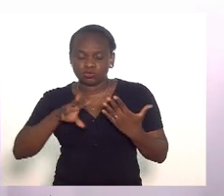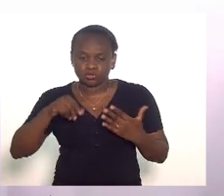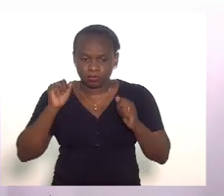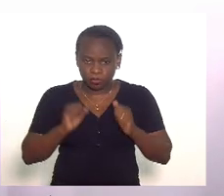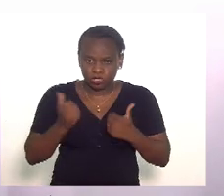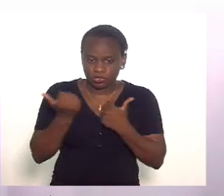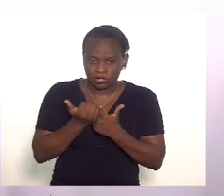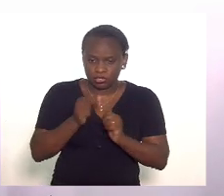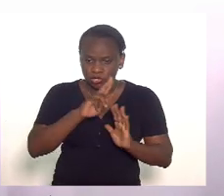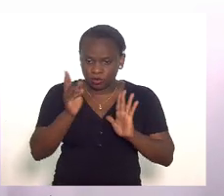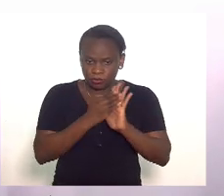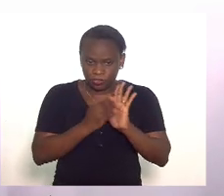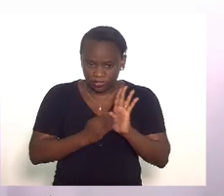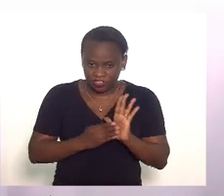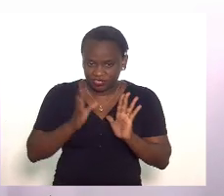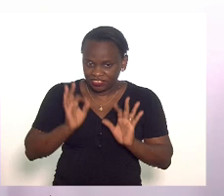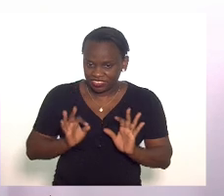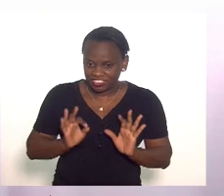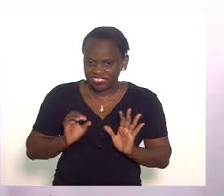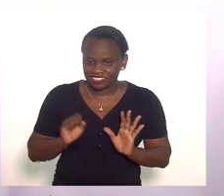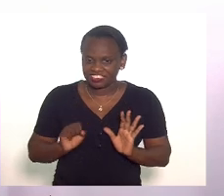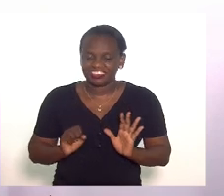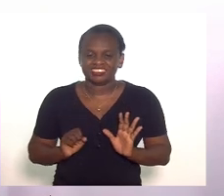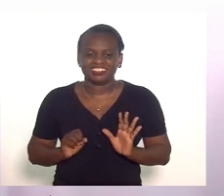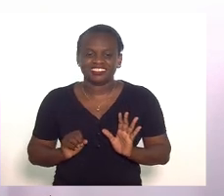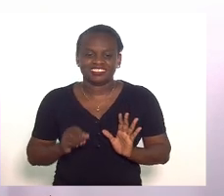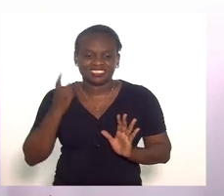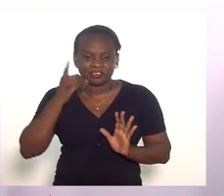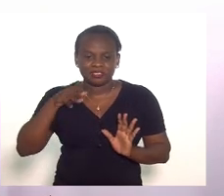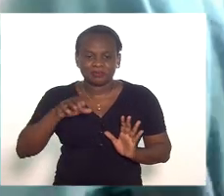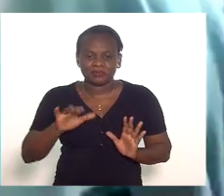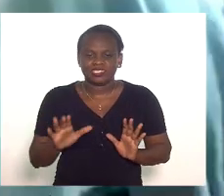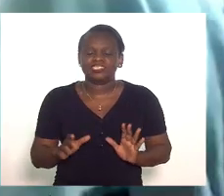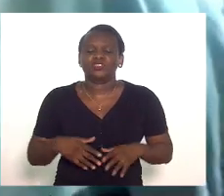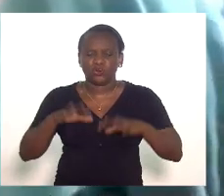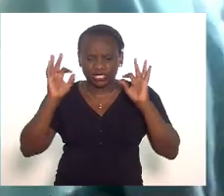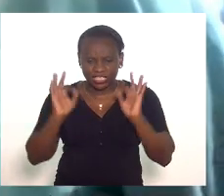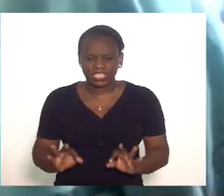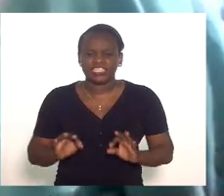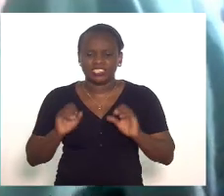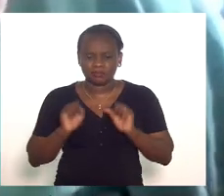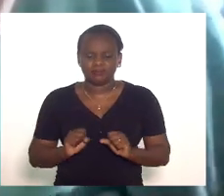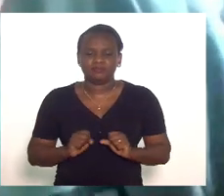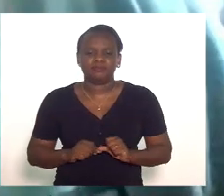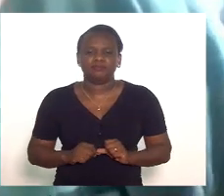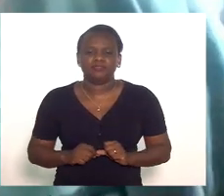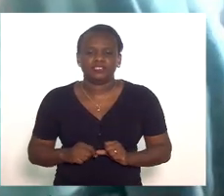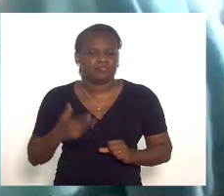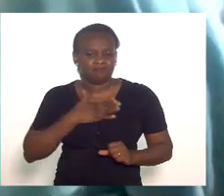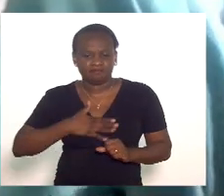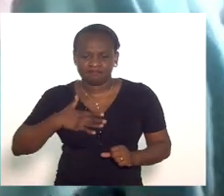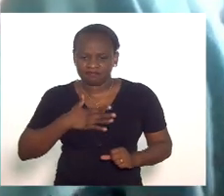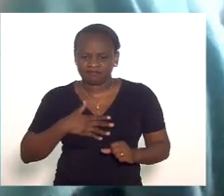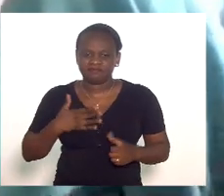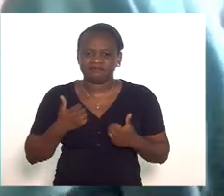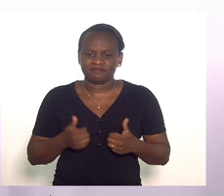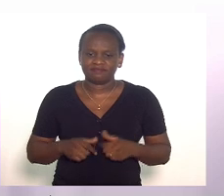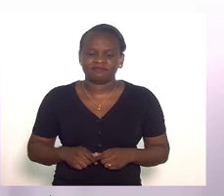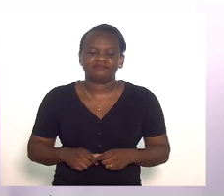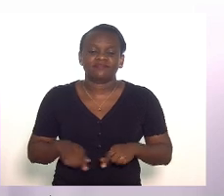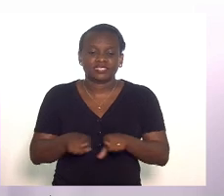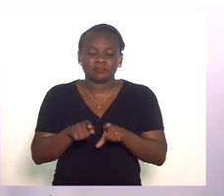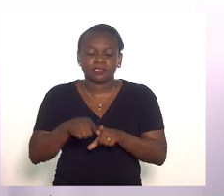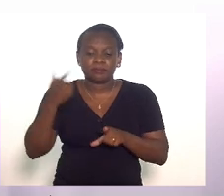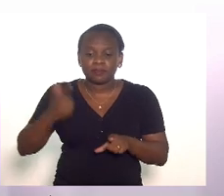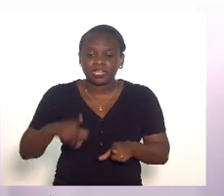coautoria tenho certeza que sim com certeza com certeza serão para os deputados que